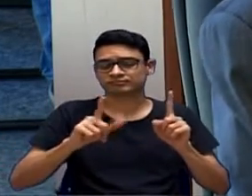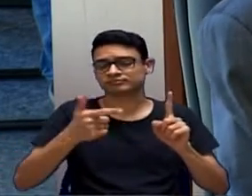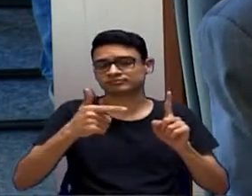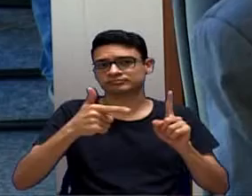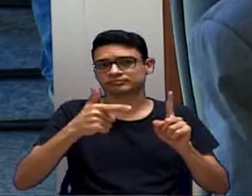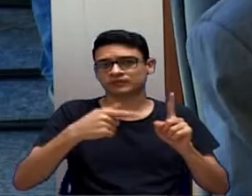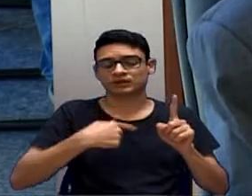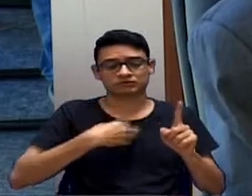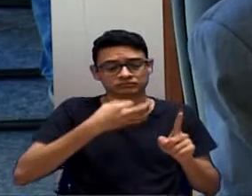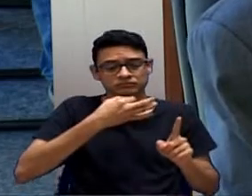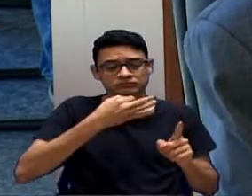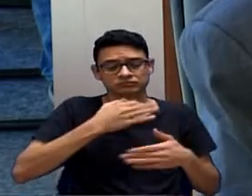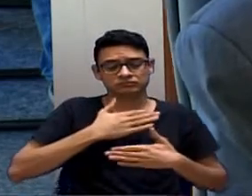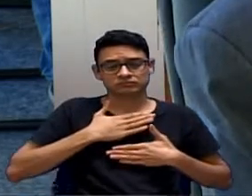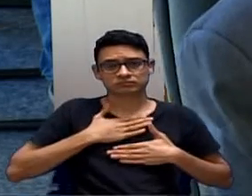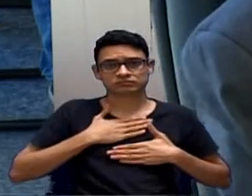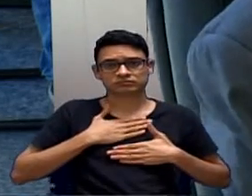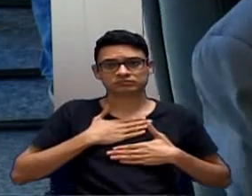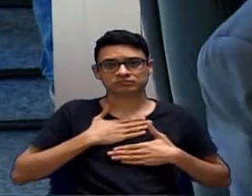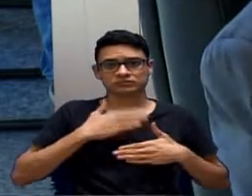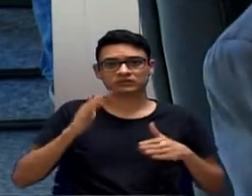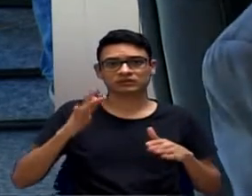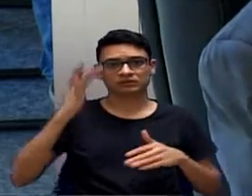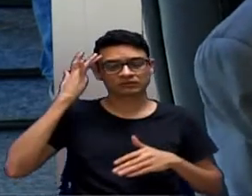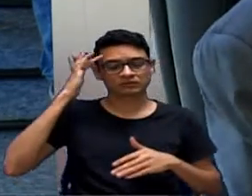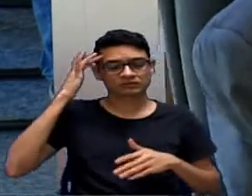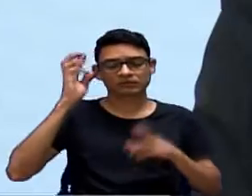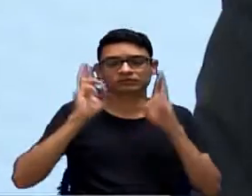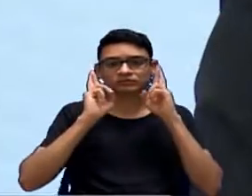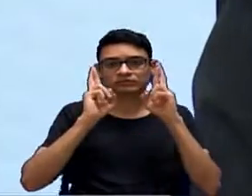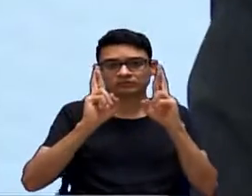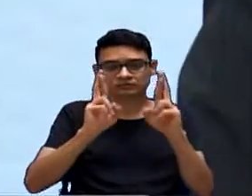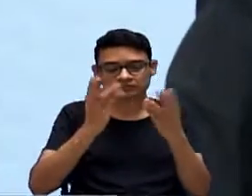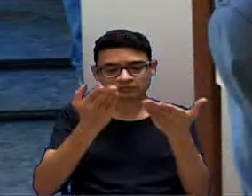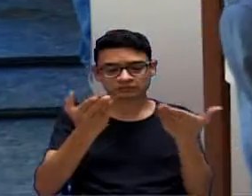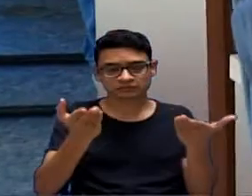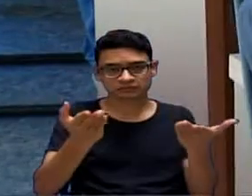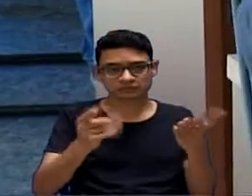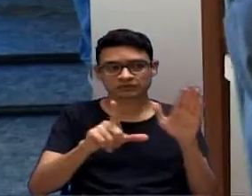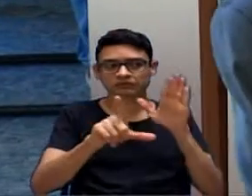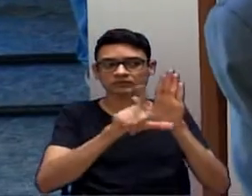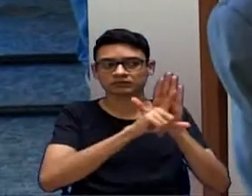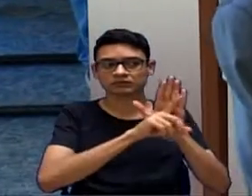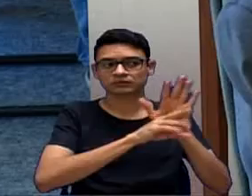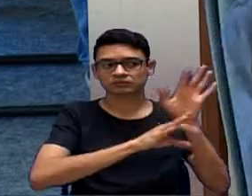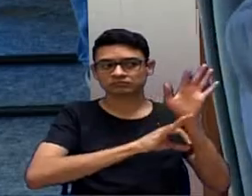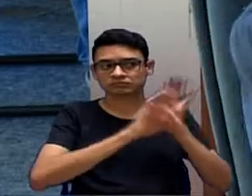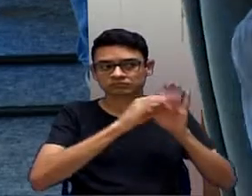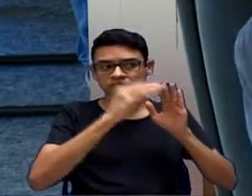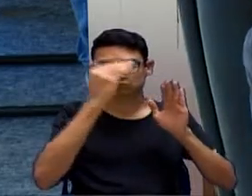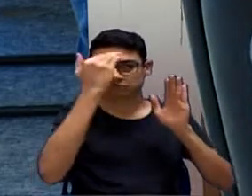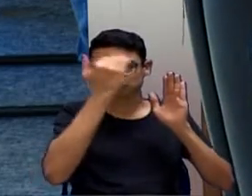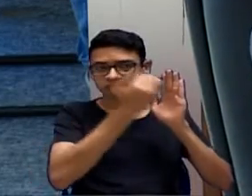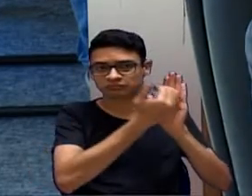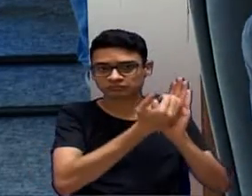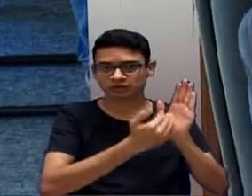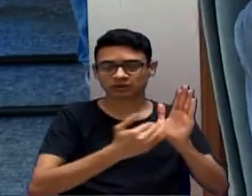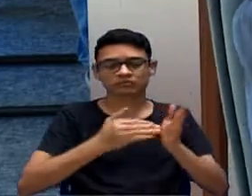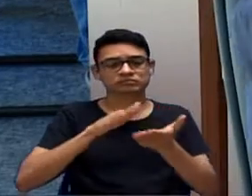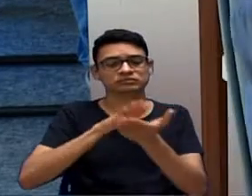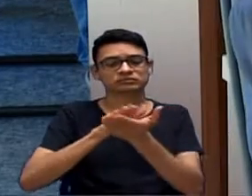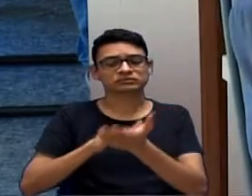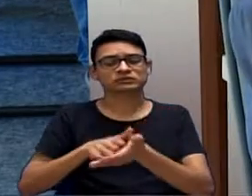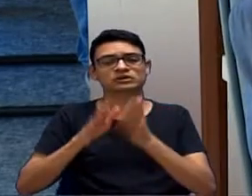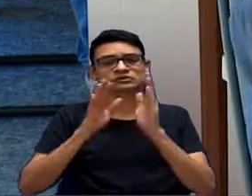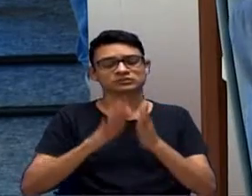Essa é a minha opinião, claro, com respeito à V. Exª. com relação à legislação, porque eu já fiz os meus elogios com relação a isso.